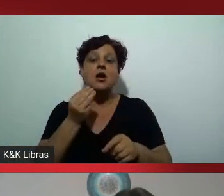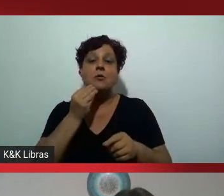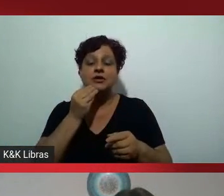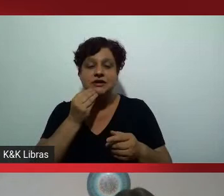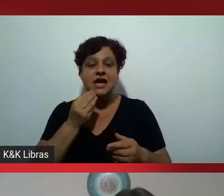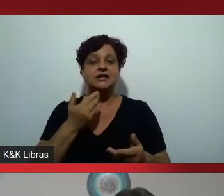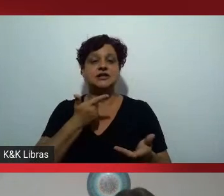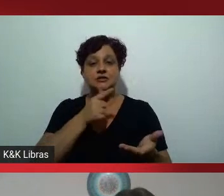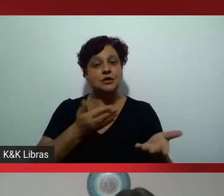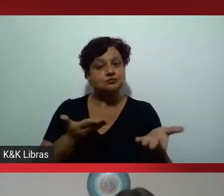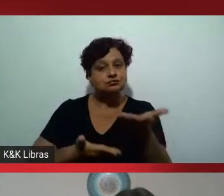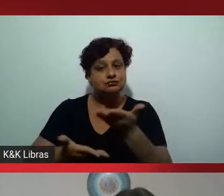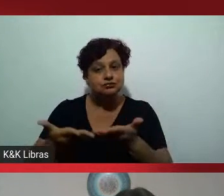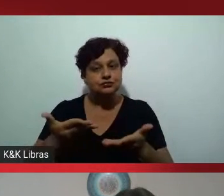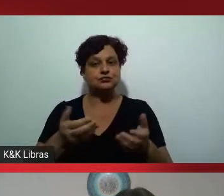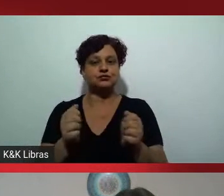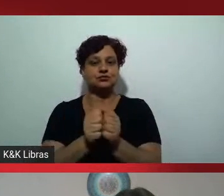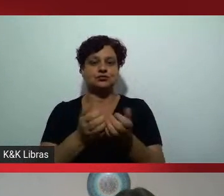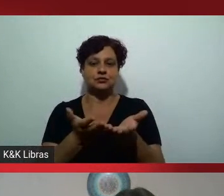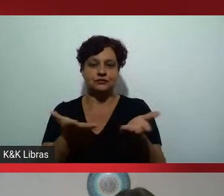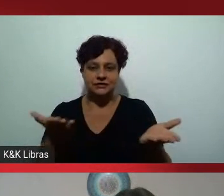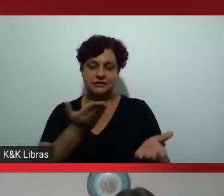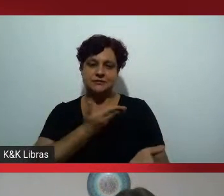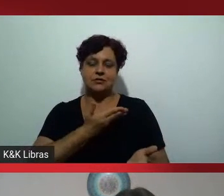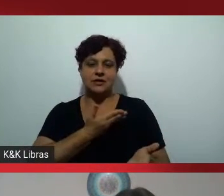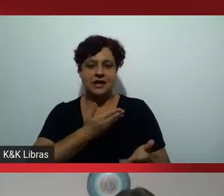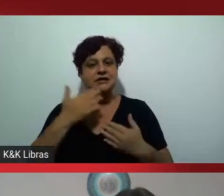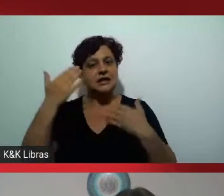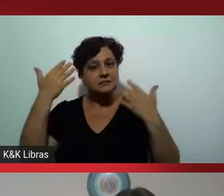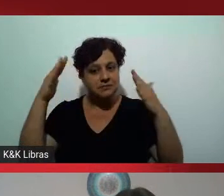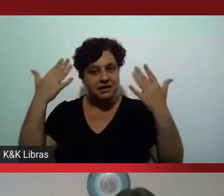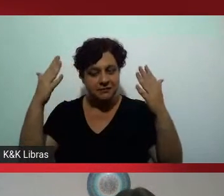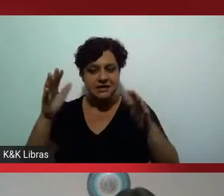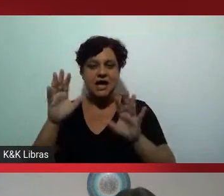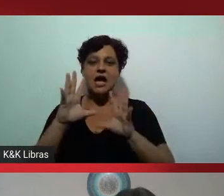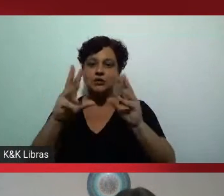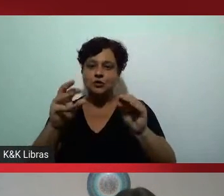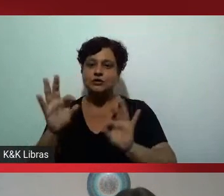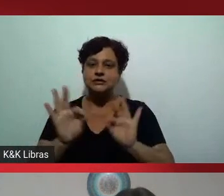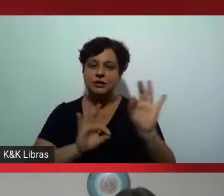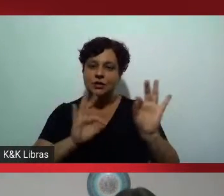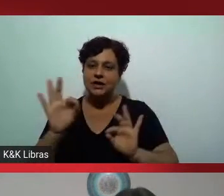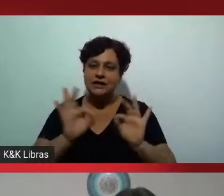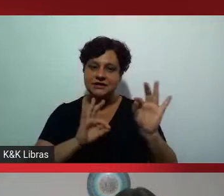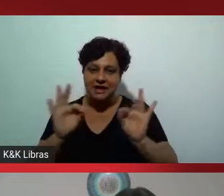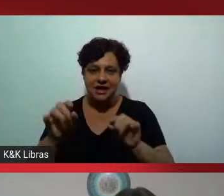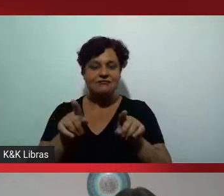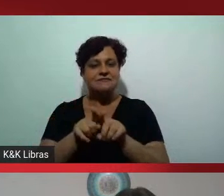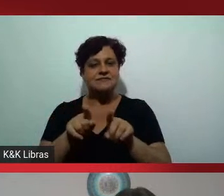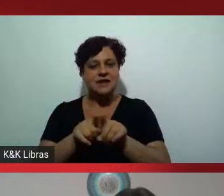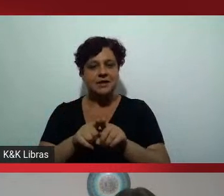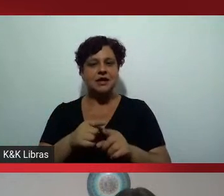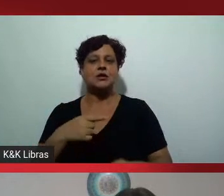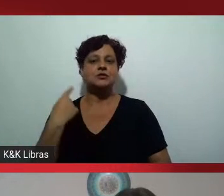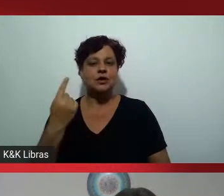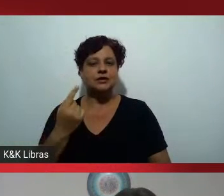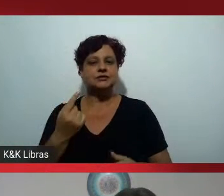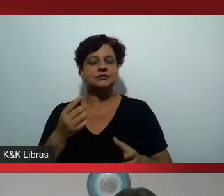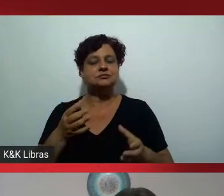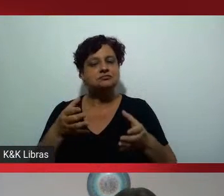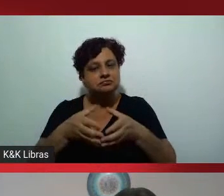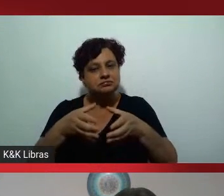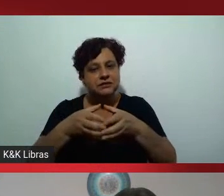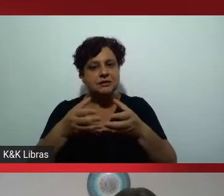mais uma vez parabenizar as organizadoras organizadores aí na figura do nosso colega